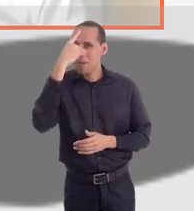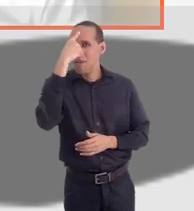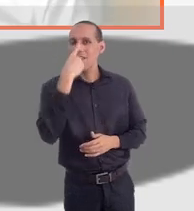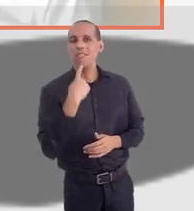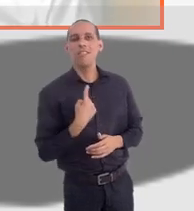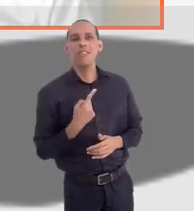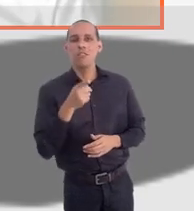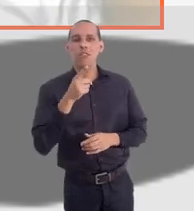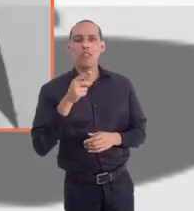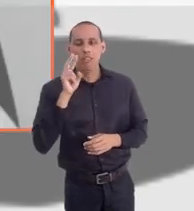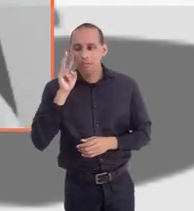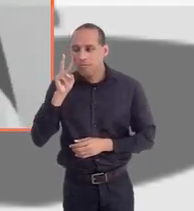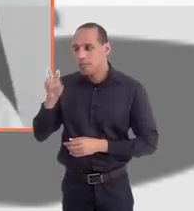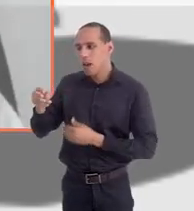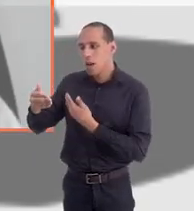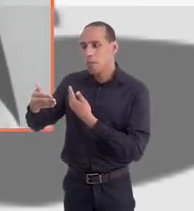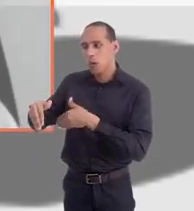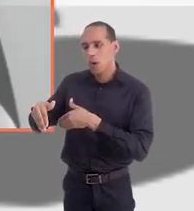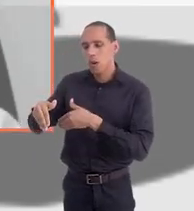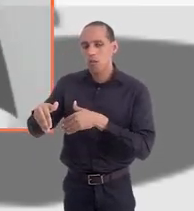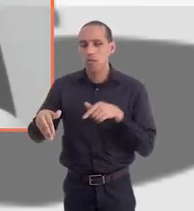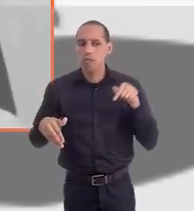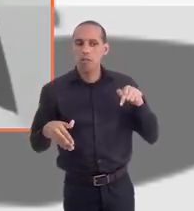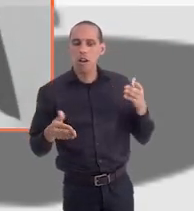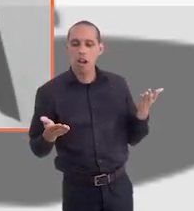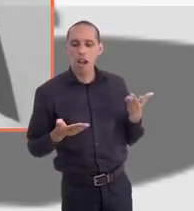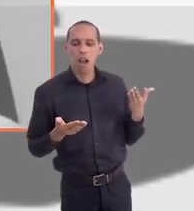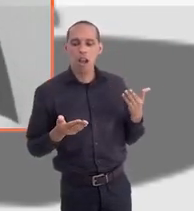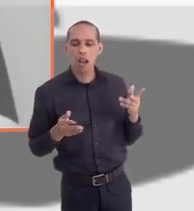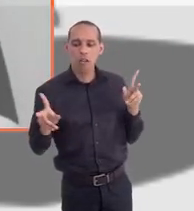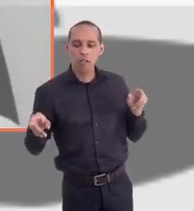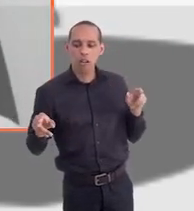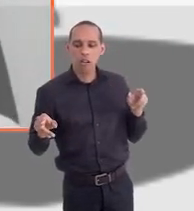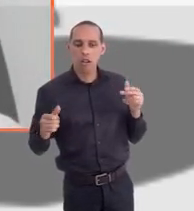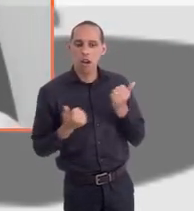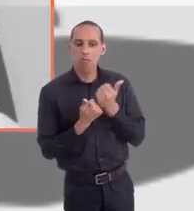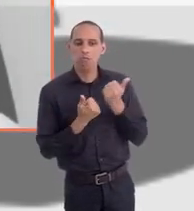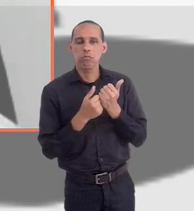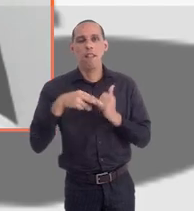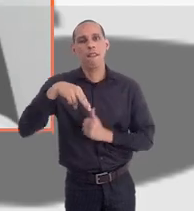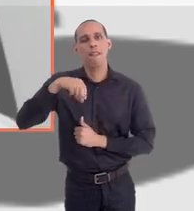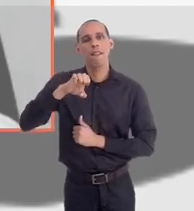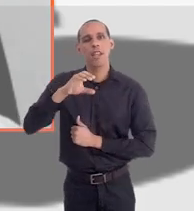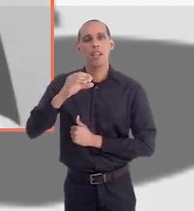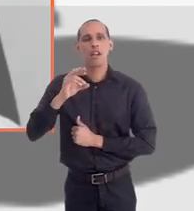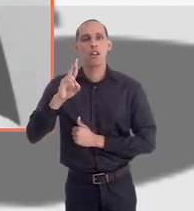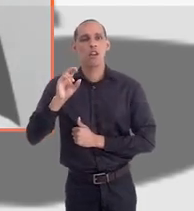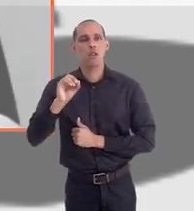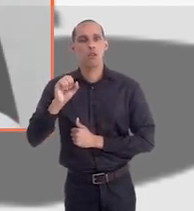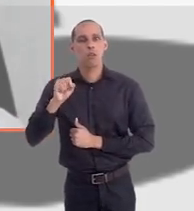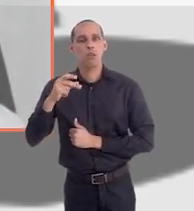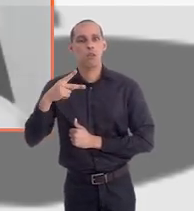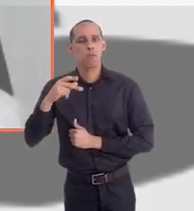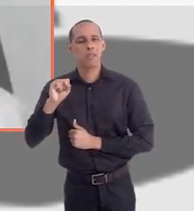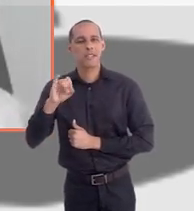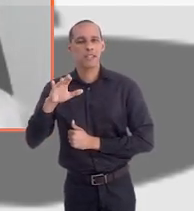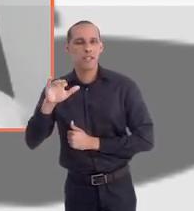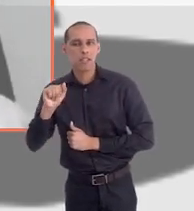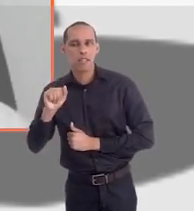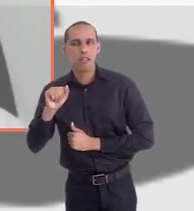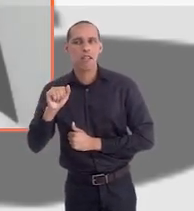você vê acompanhando as provas. Mesma coisa se repetiu. Auxiliar de necropsia. Caiu dois temas de direito administrativo, por exemplo.